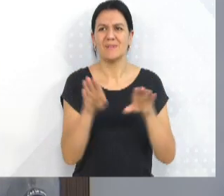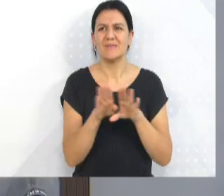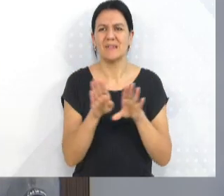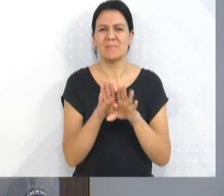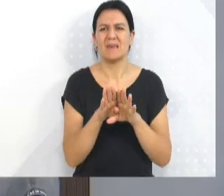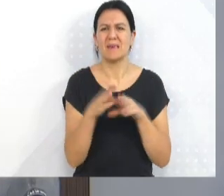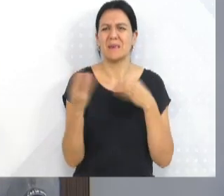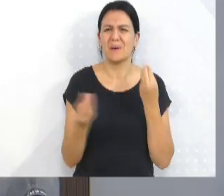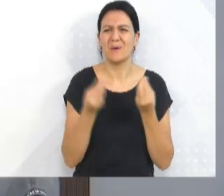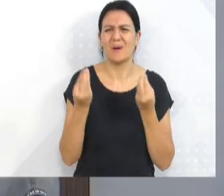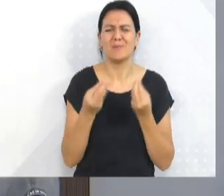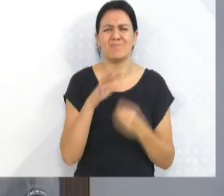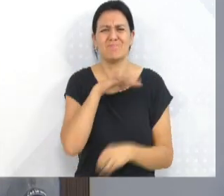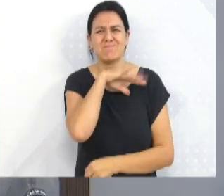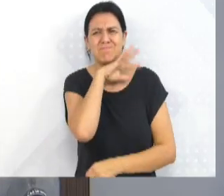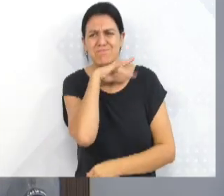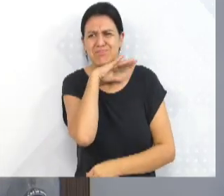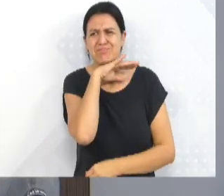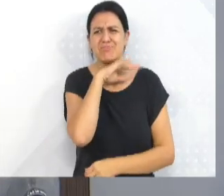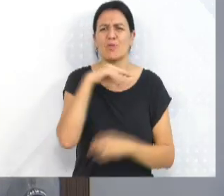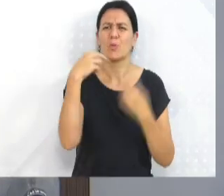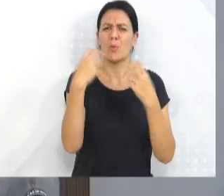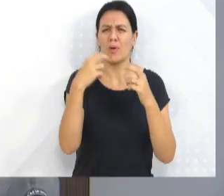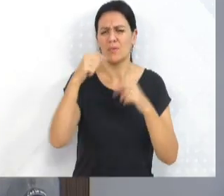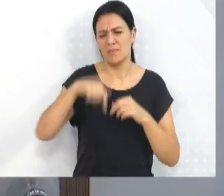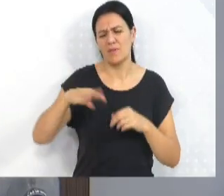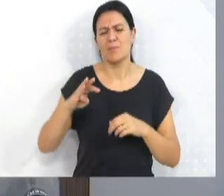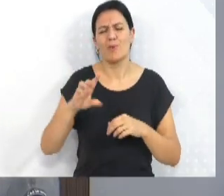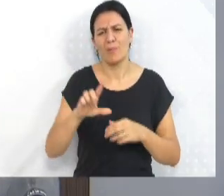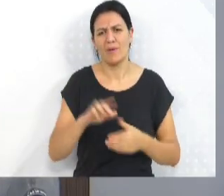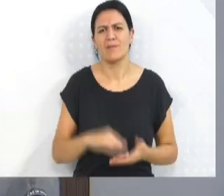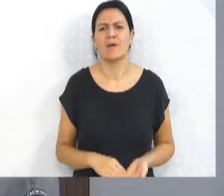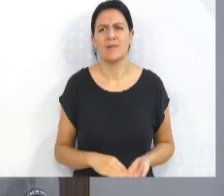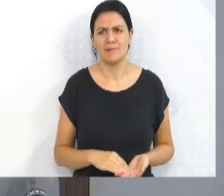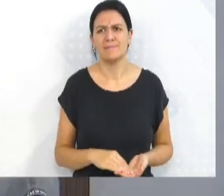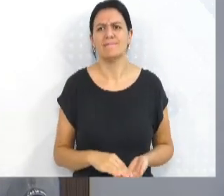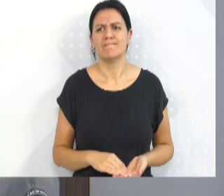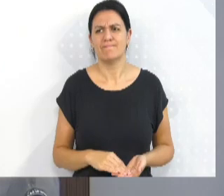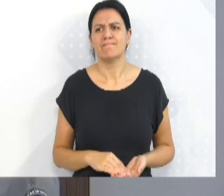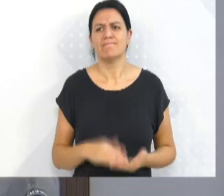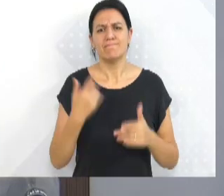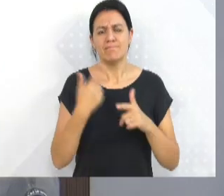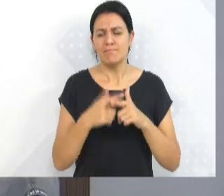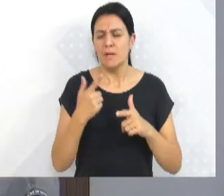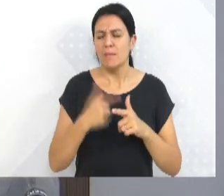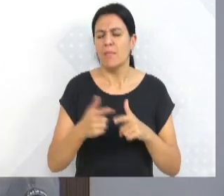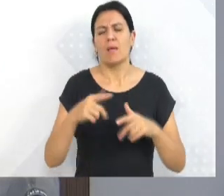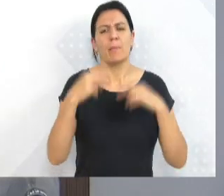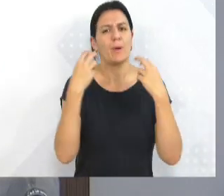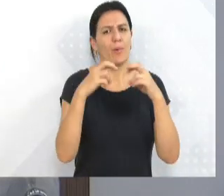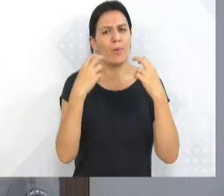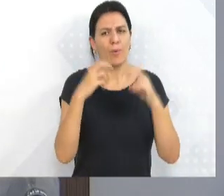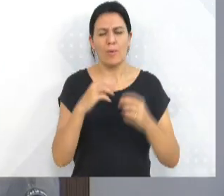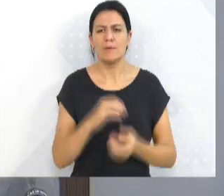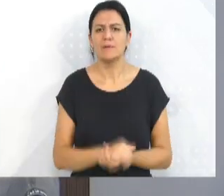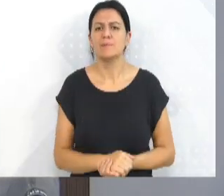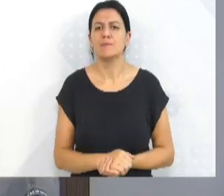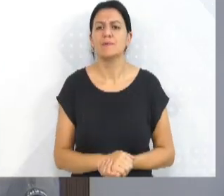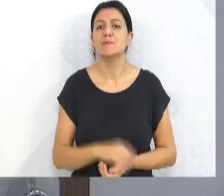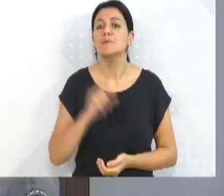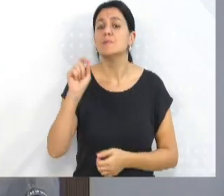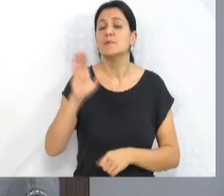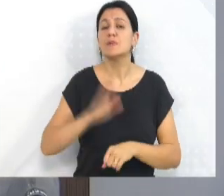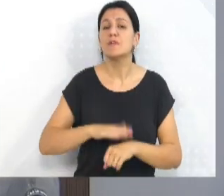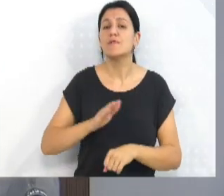descasos do transporte público da nossa cidade, sobre o problema do transporte público da nossa cidade e o que faz a